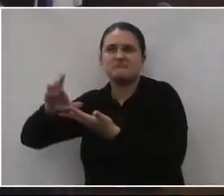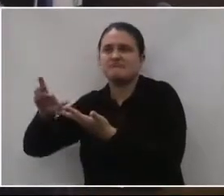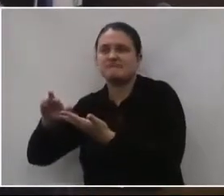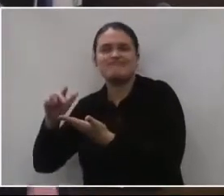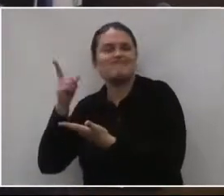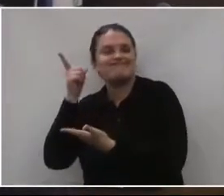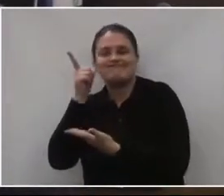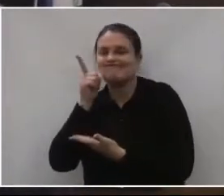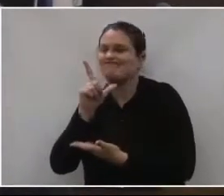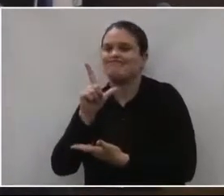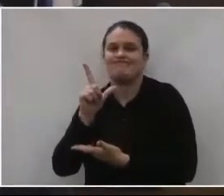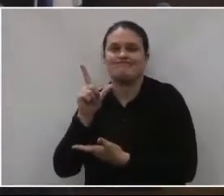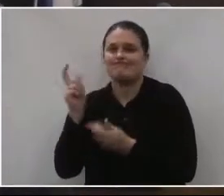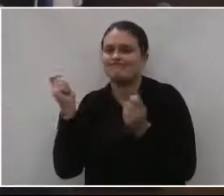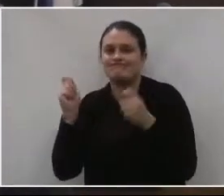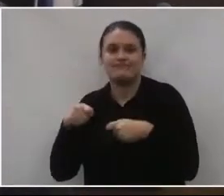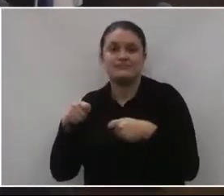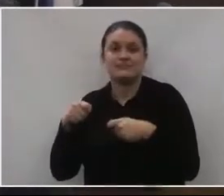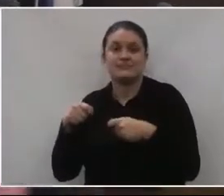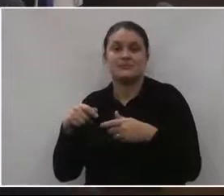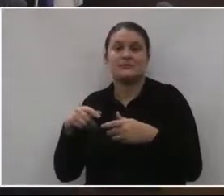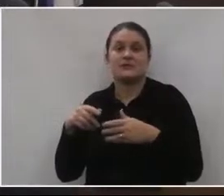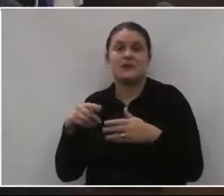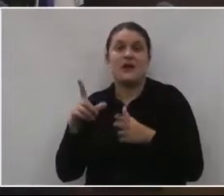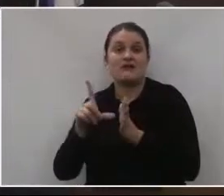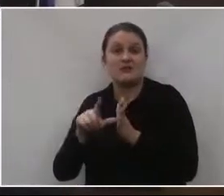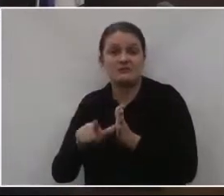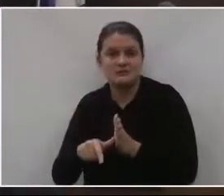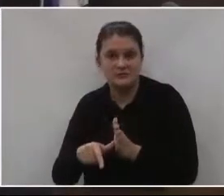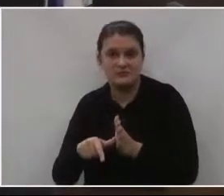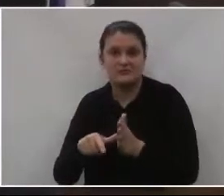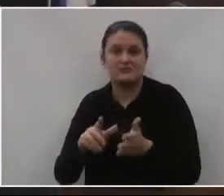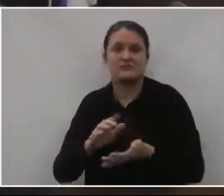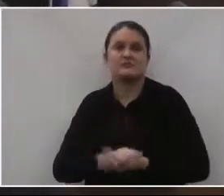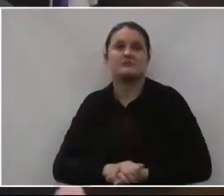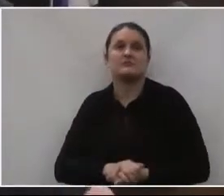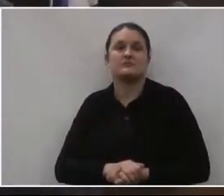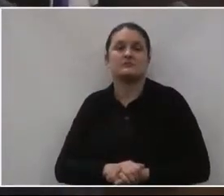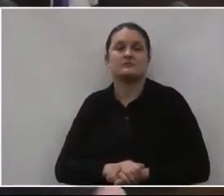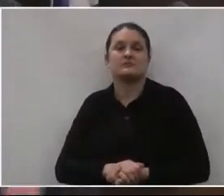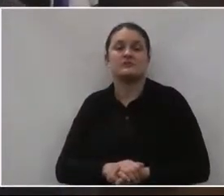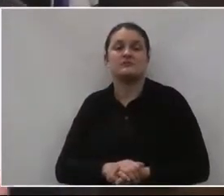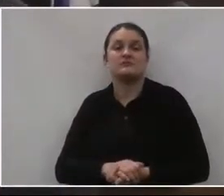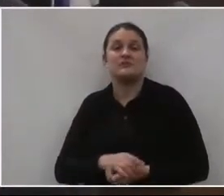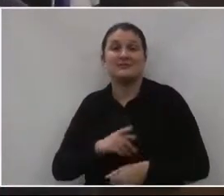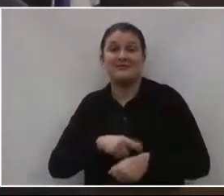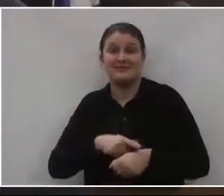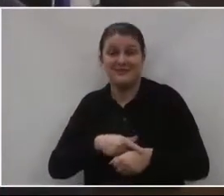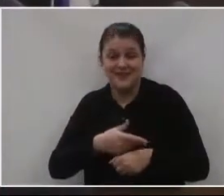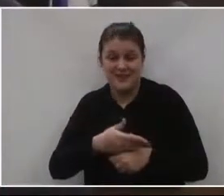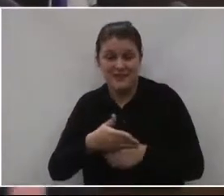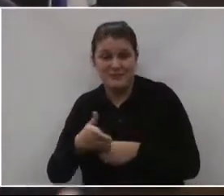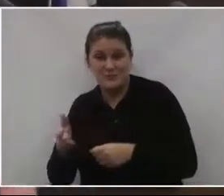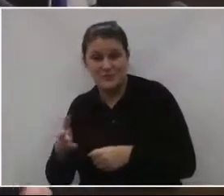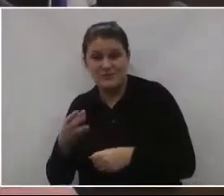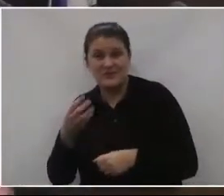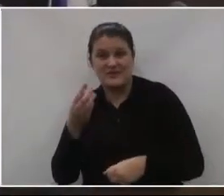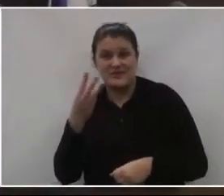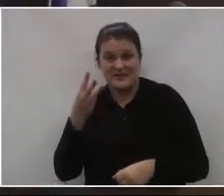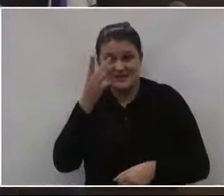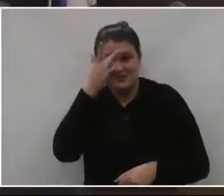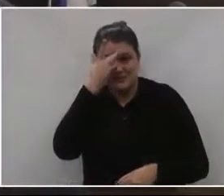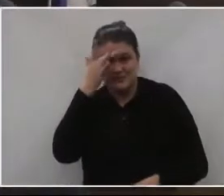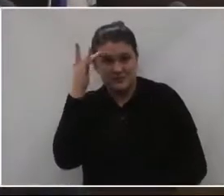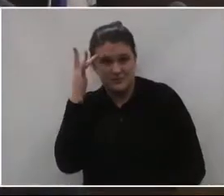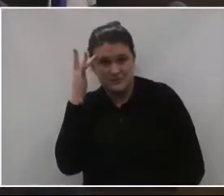fatores aí não foi possível, o lançamento atrasou. E nesse período, três dessas